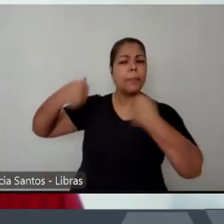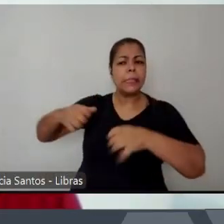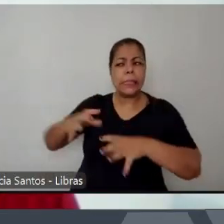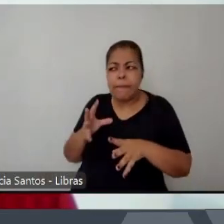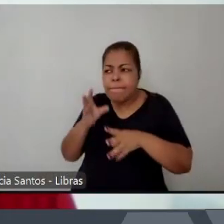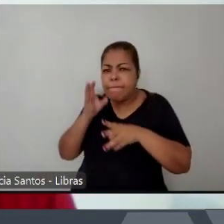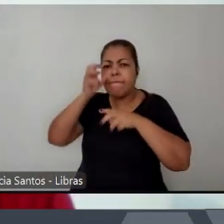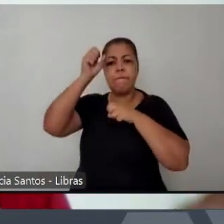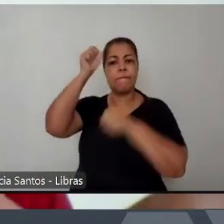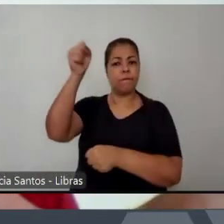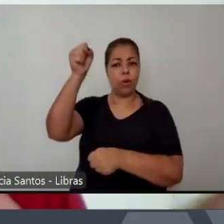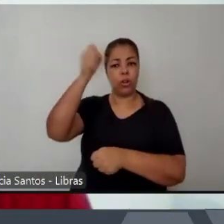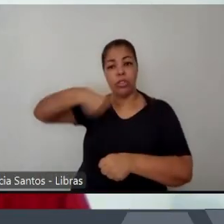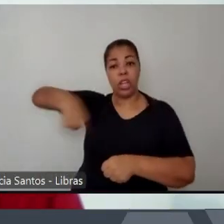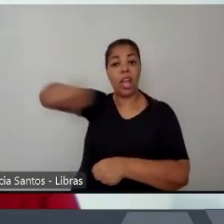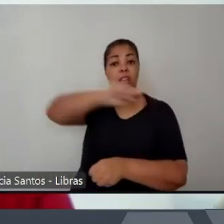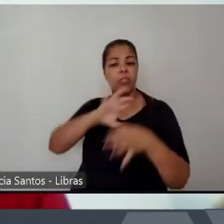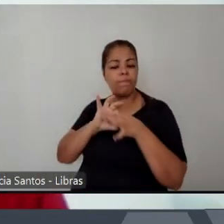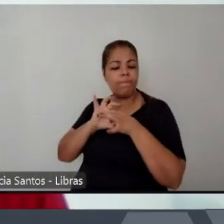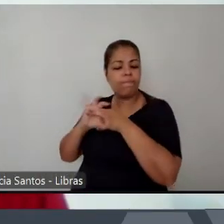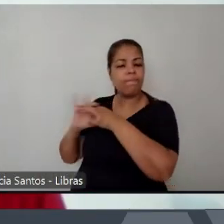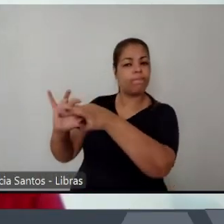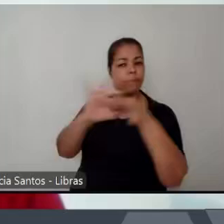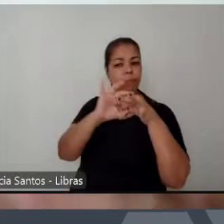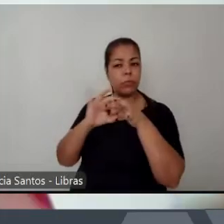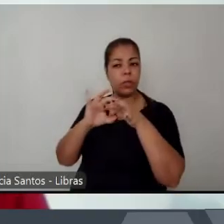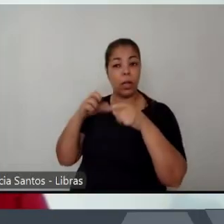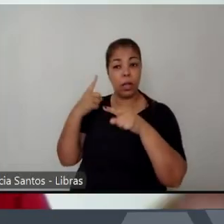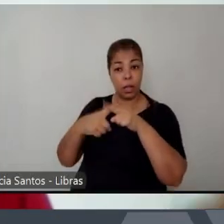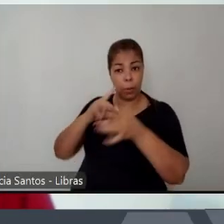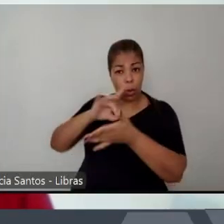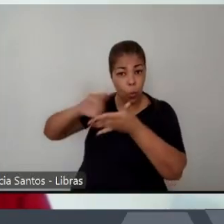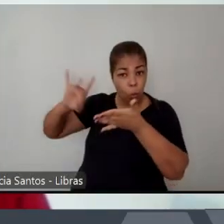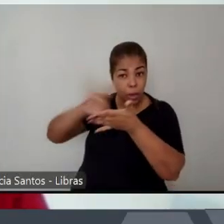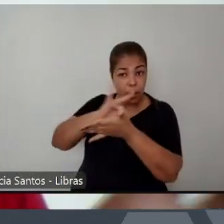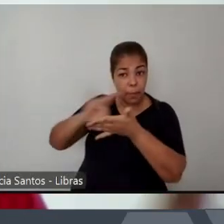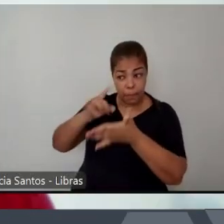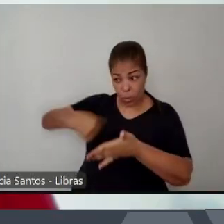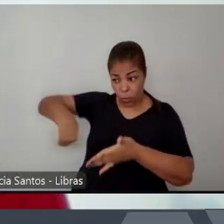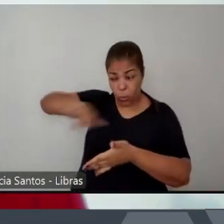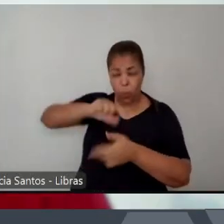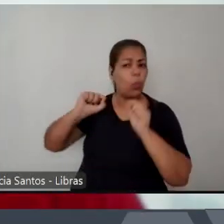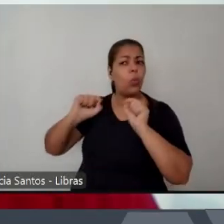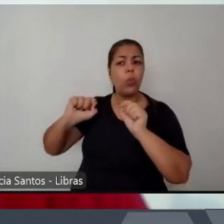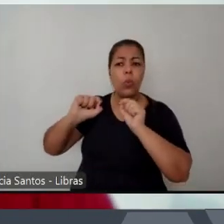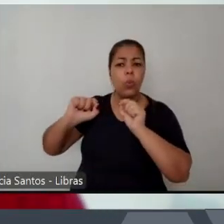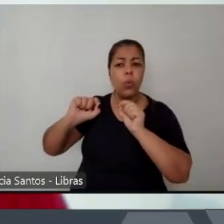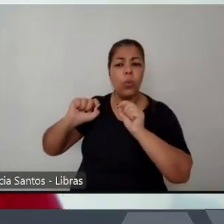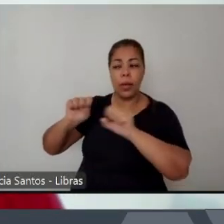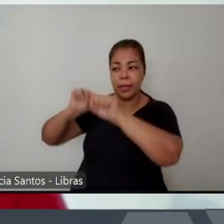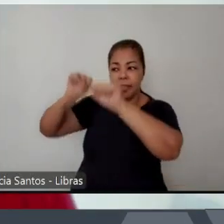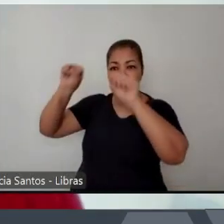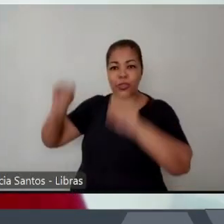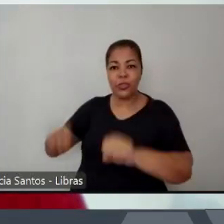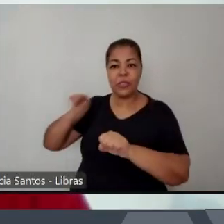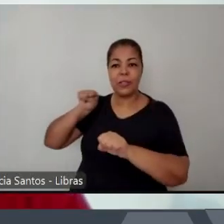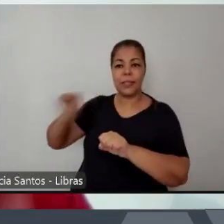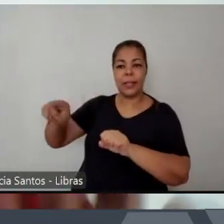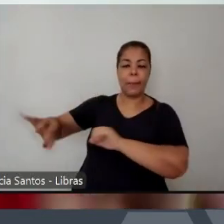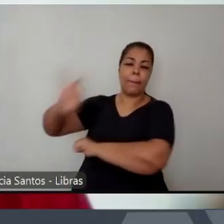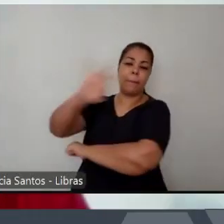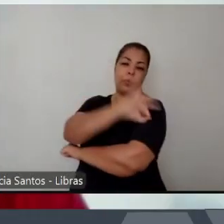precisa se unir porque o nosso inimigo é a polícia o nosso inimigo é o sistema a gente precisa bater de frente com o sistema